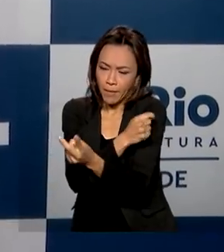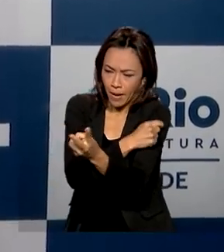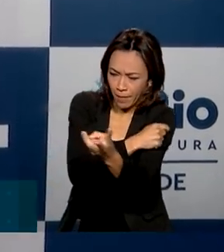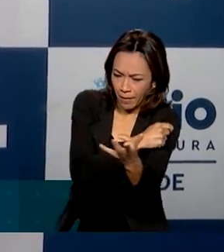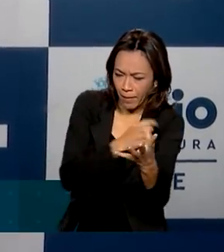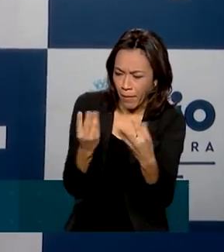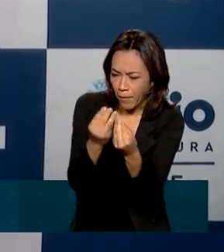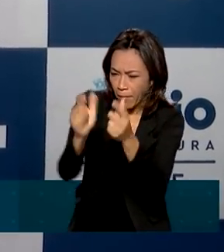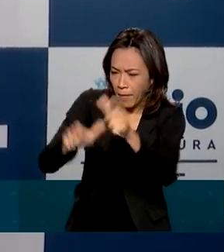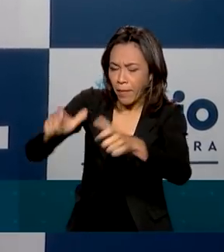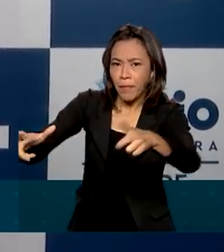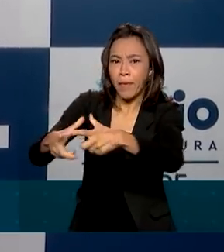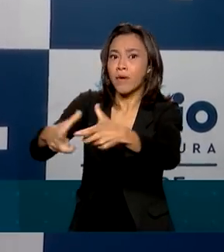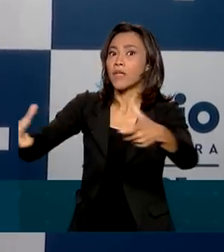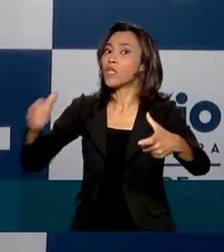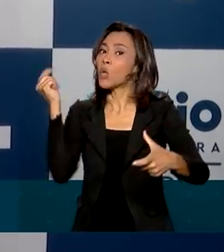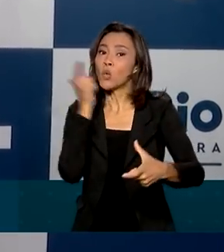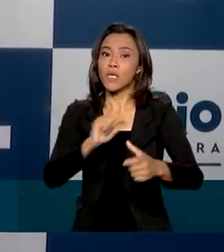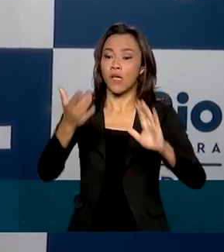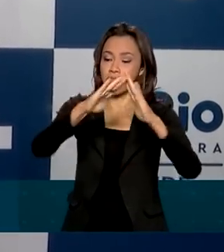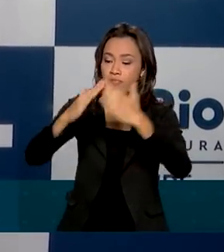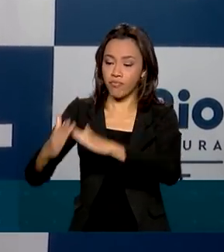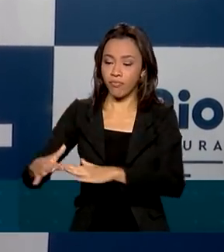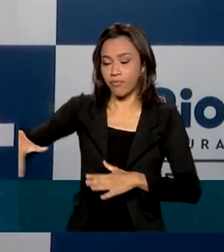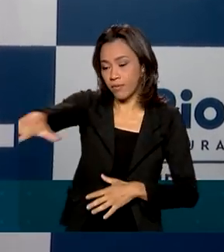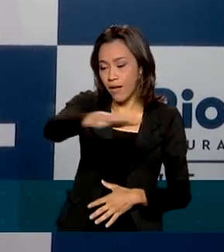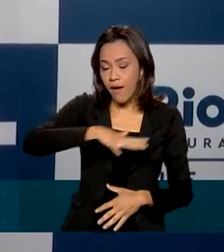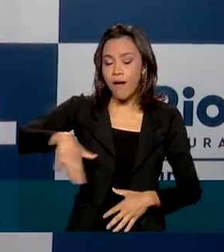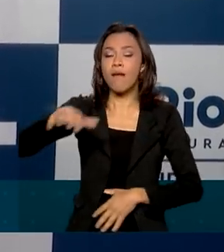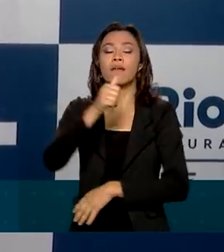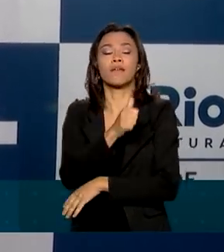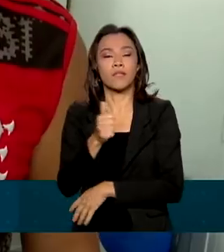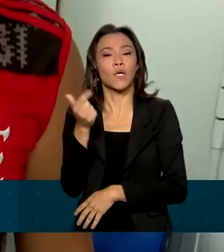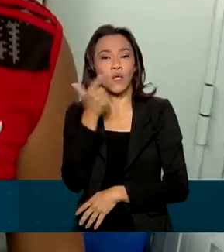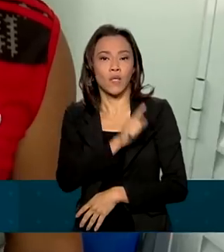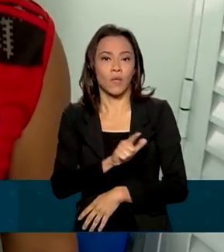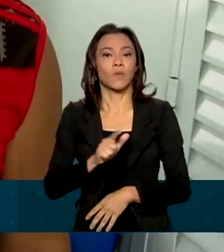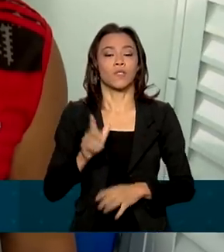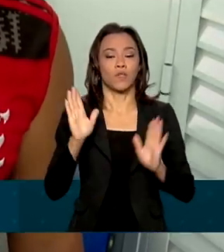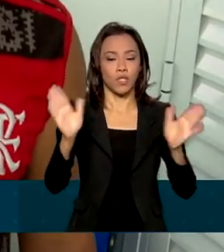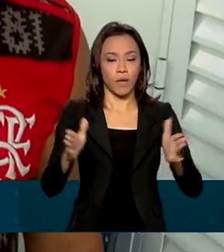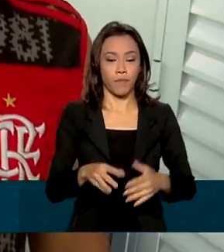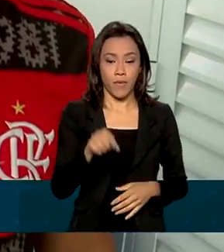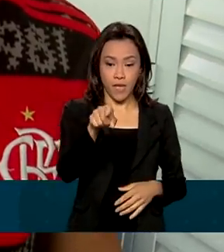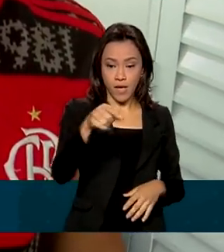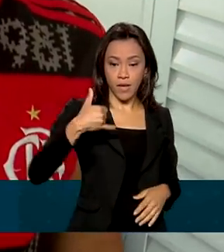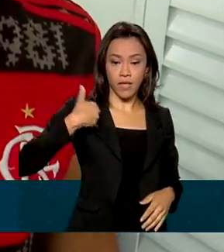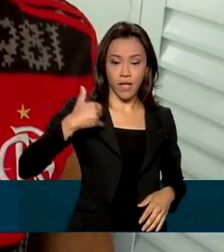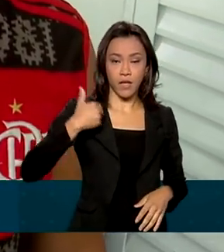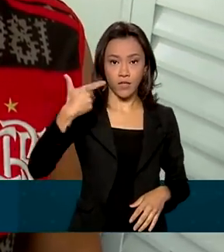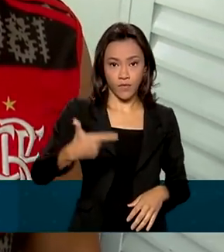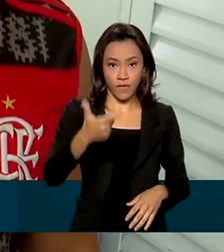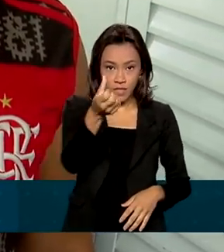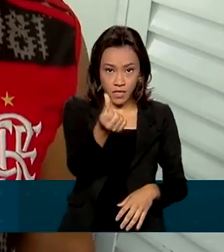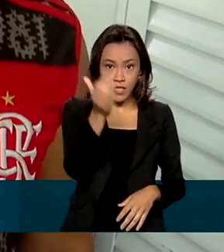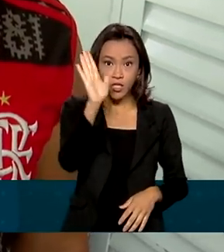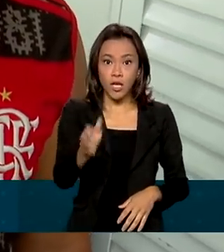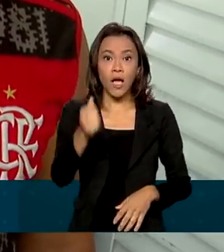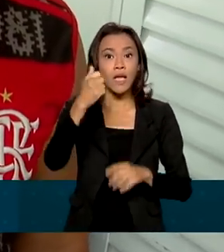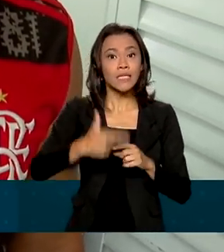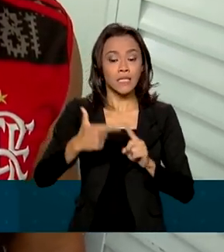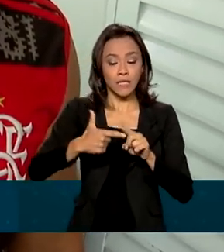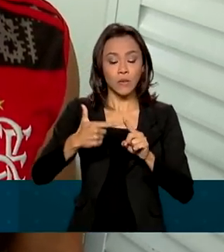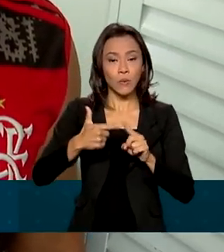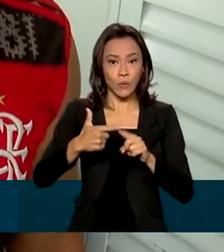toda a população da Maré completamente vacinada com a segunda dose. Luan tem 26 anos. Ele tomou a segunda dose da